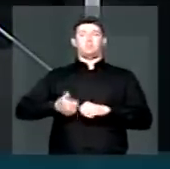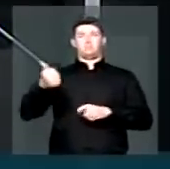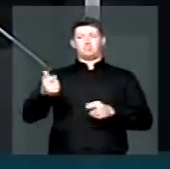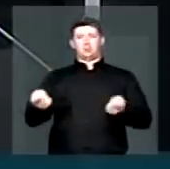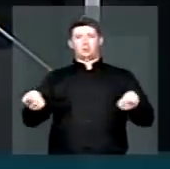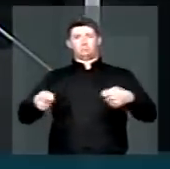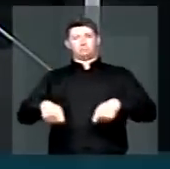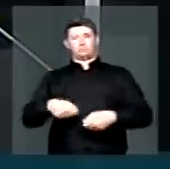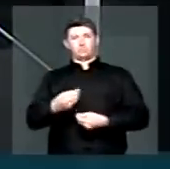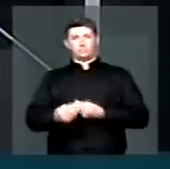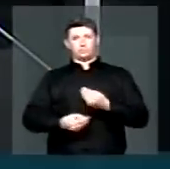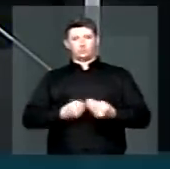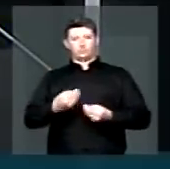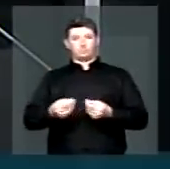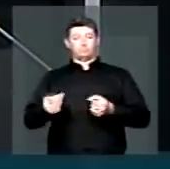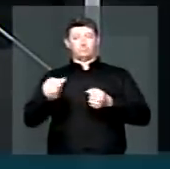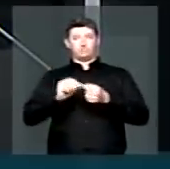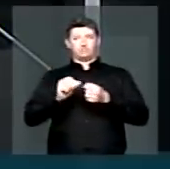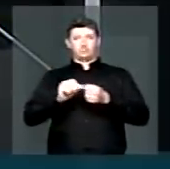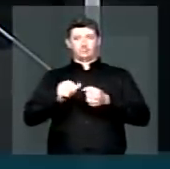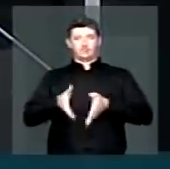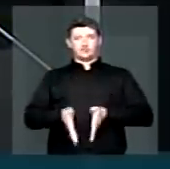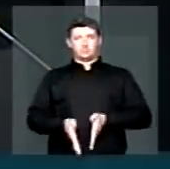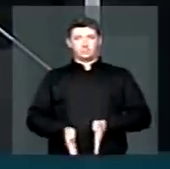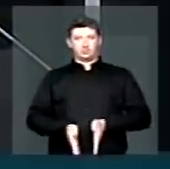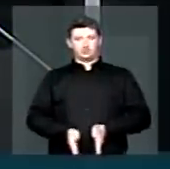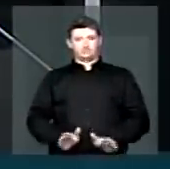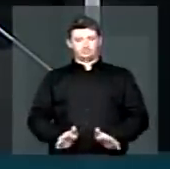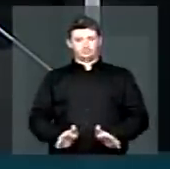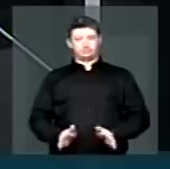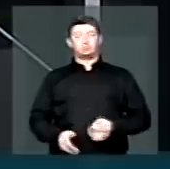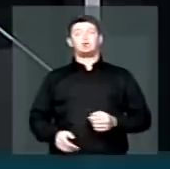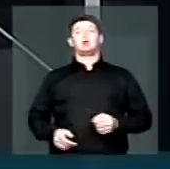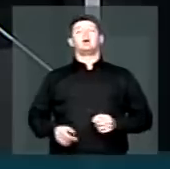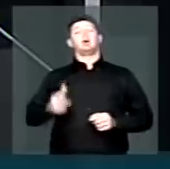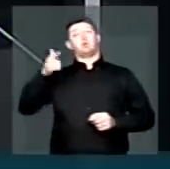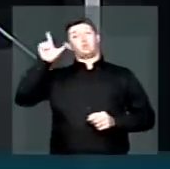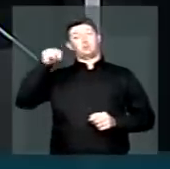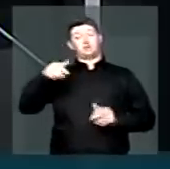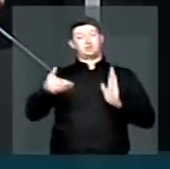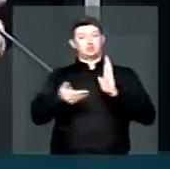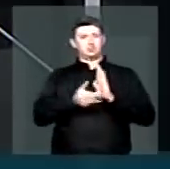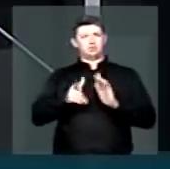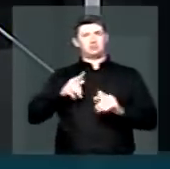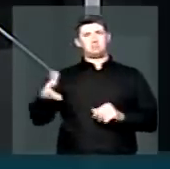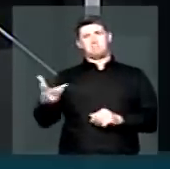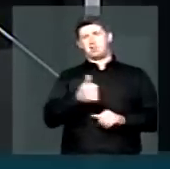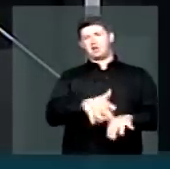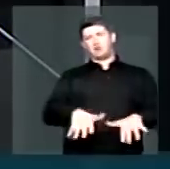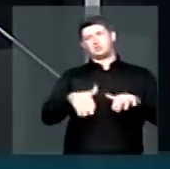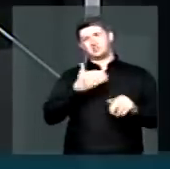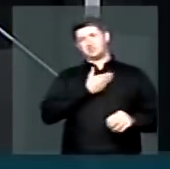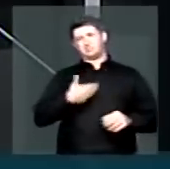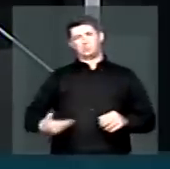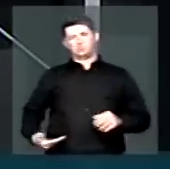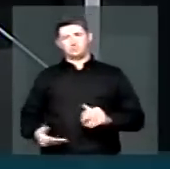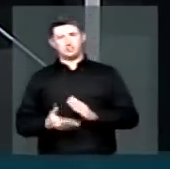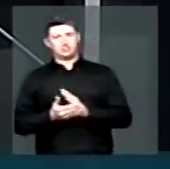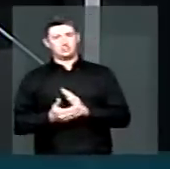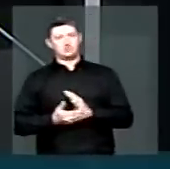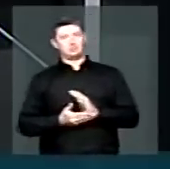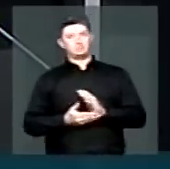condições para a realização do parto. Estivemos ontem nesta causa uma excelente audiência pública,